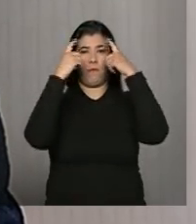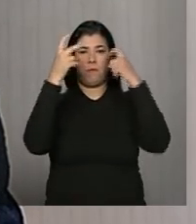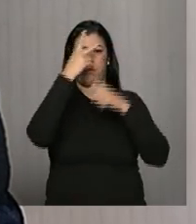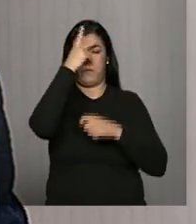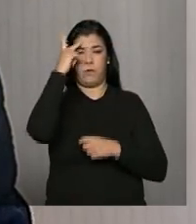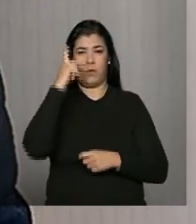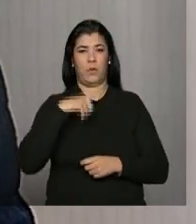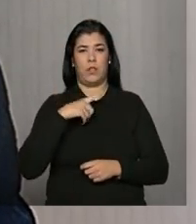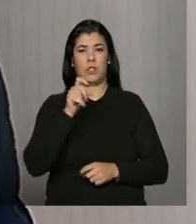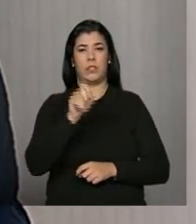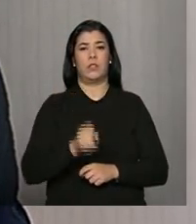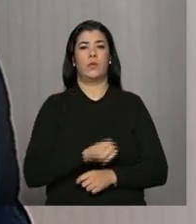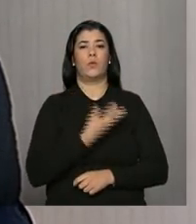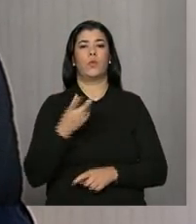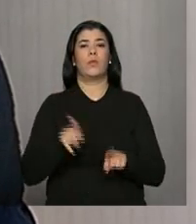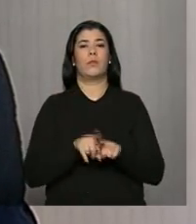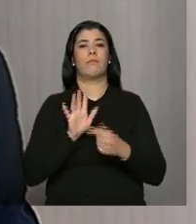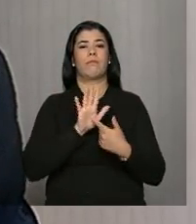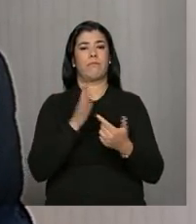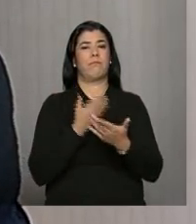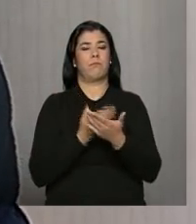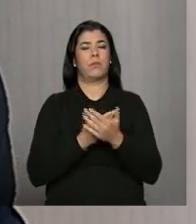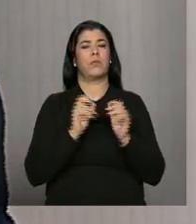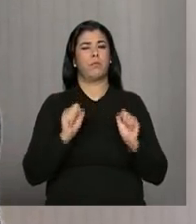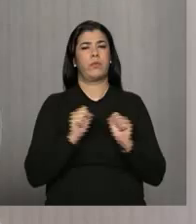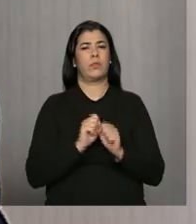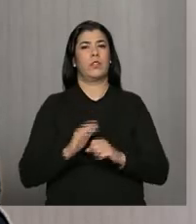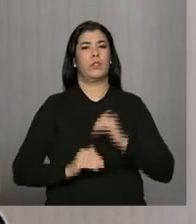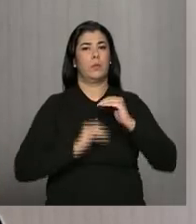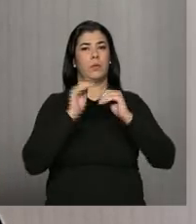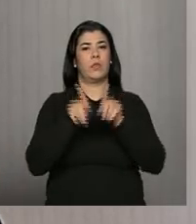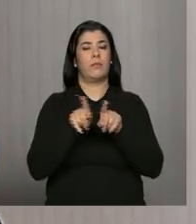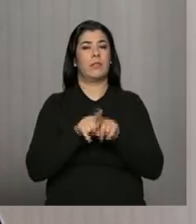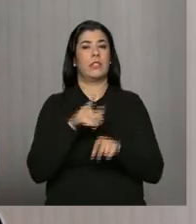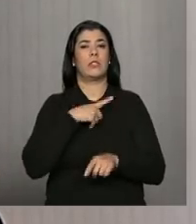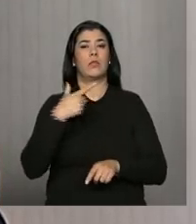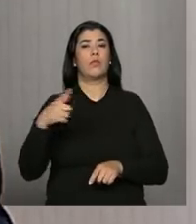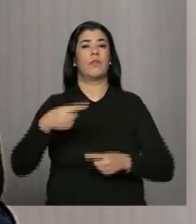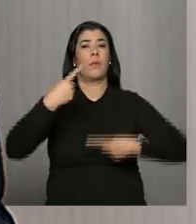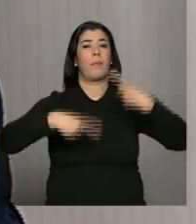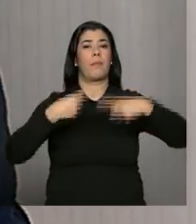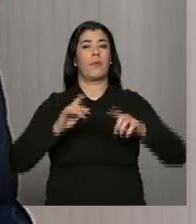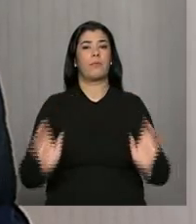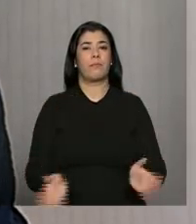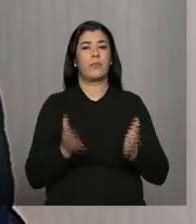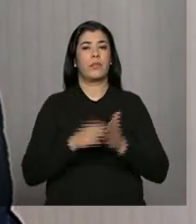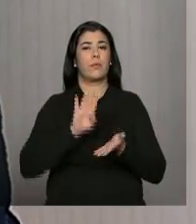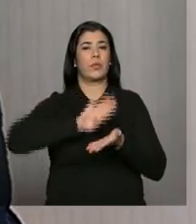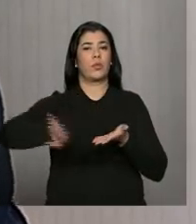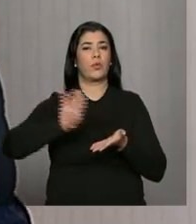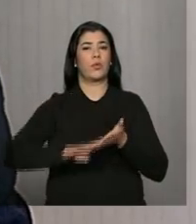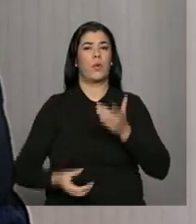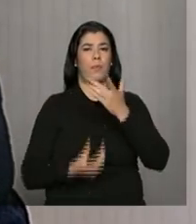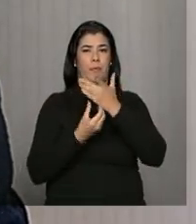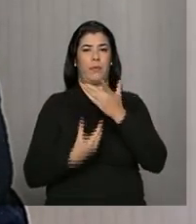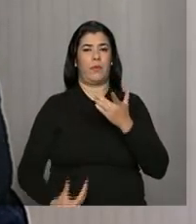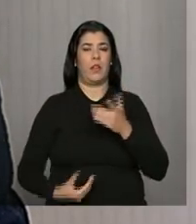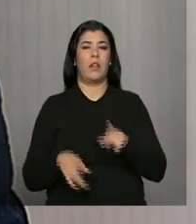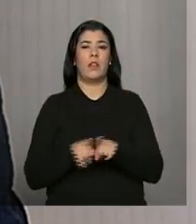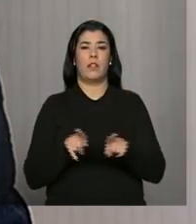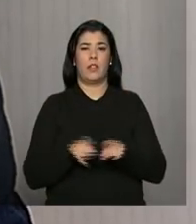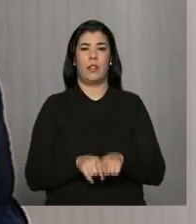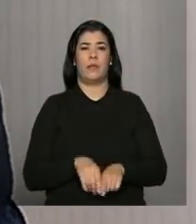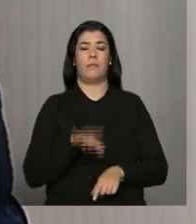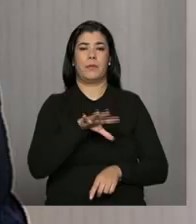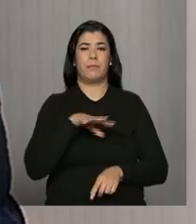Mas o estudo revela que esse número poderia ser ainda maior sem as políticas de incentivo ao desarmamento. O mapa estima